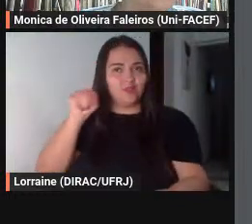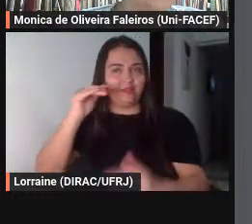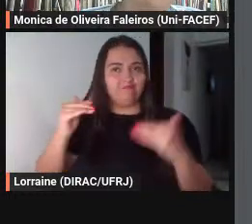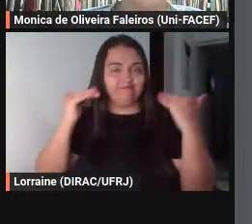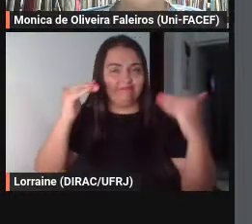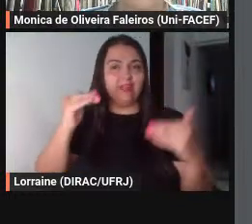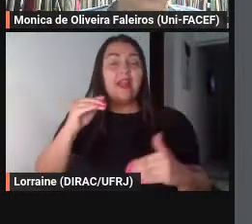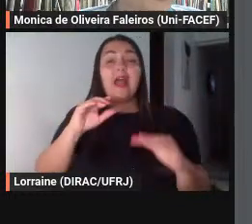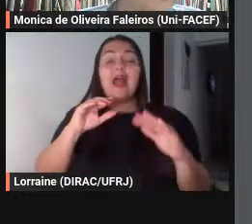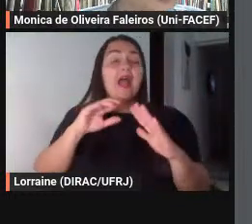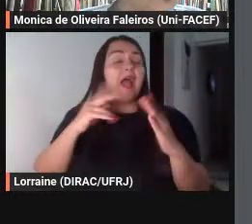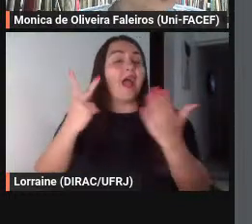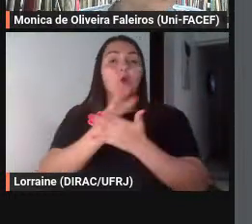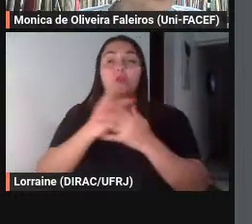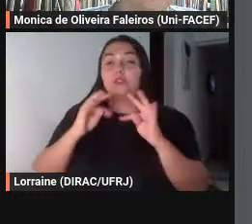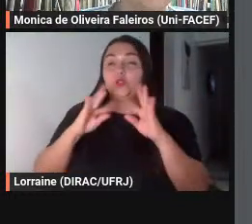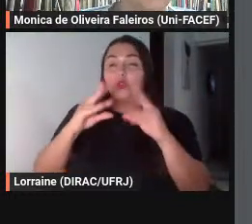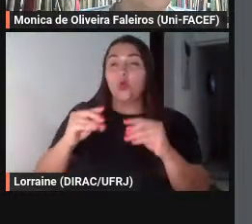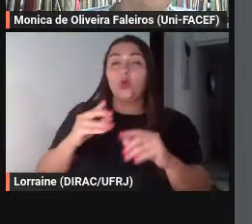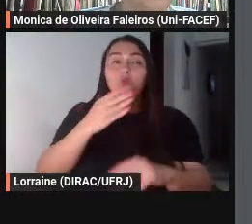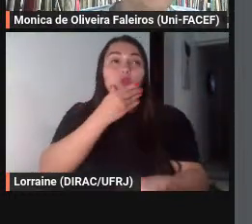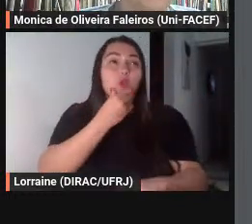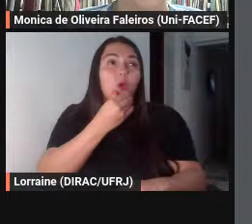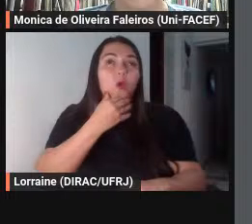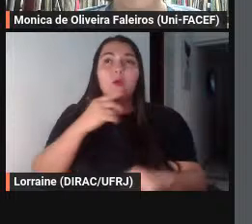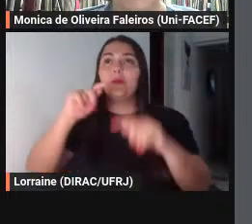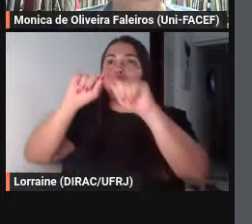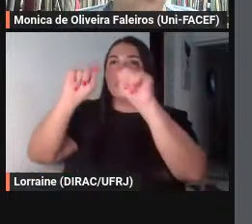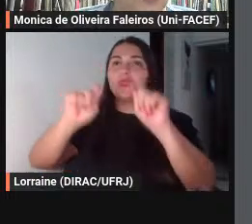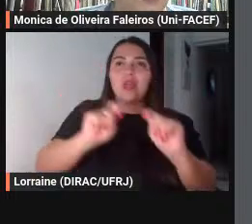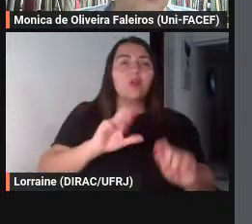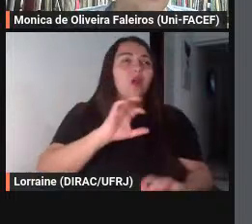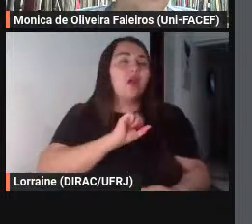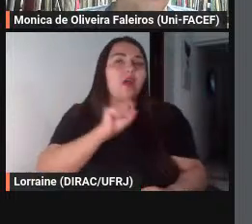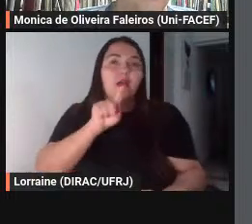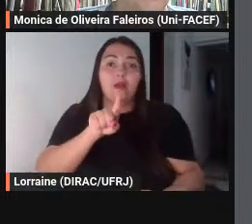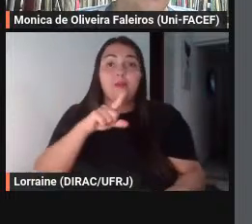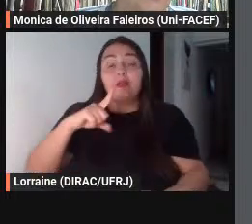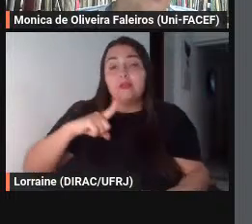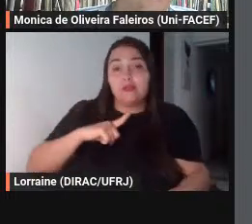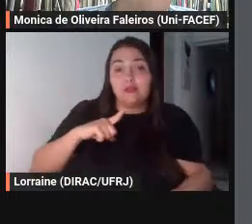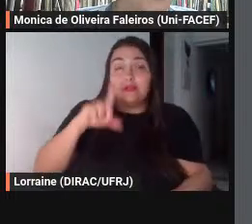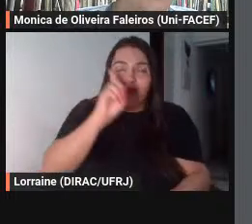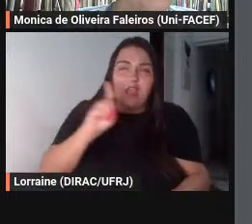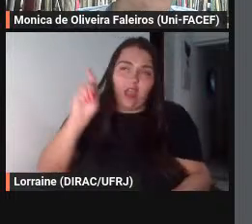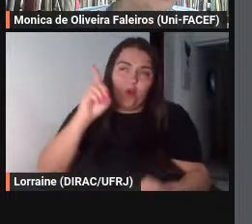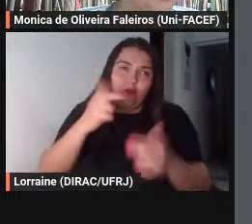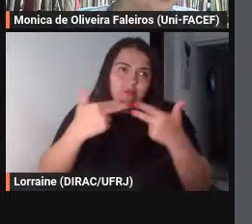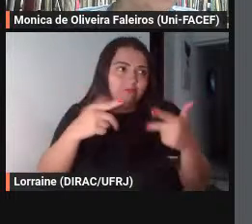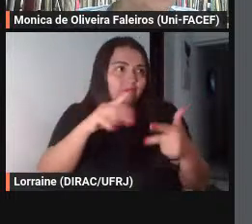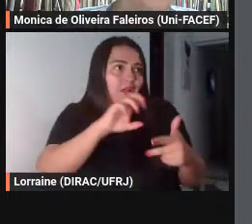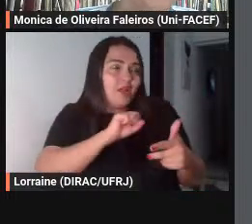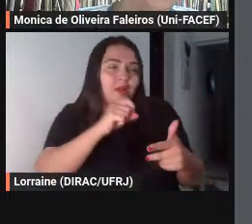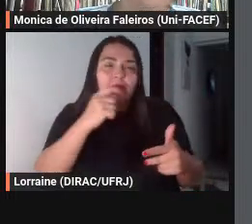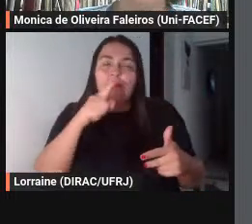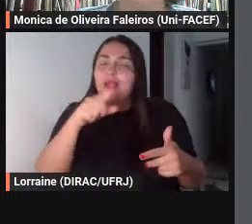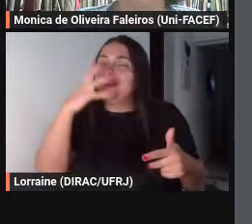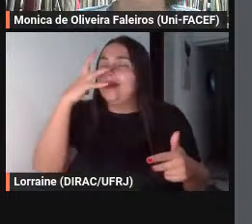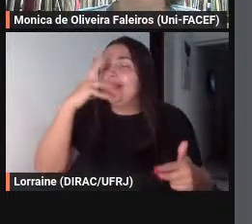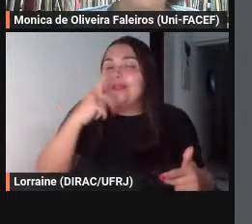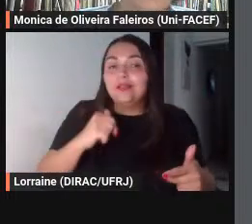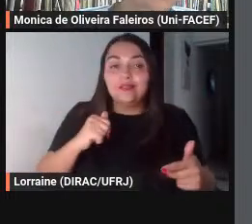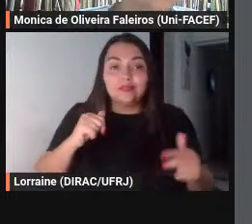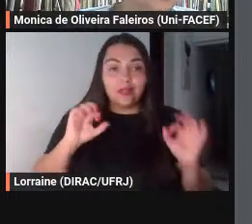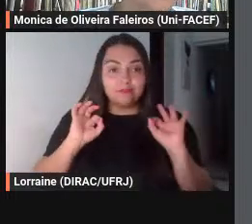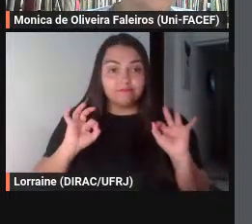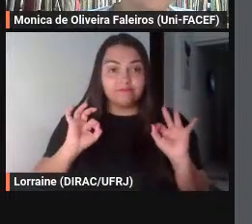desejo de todos os homens e deuses porque sendo em princípio linda de morrer é dessa maneira é da maneira como